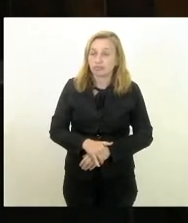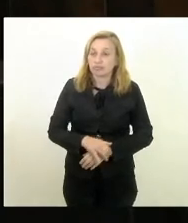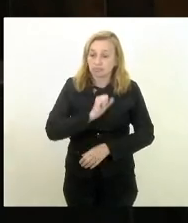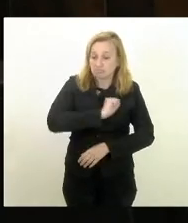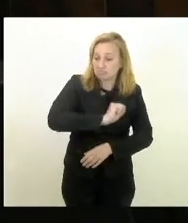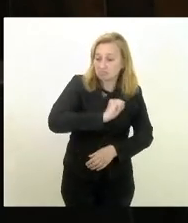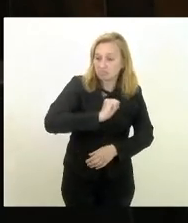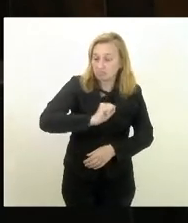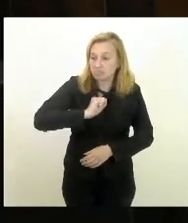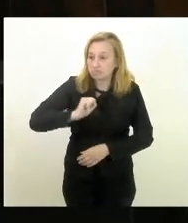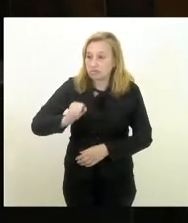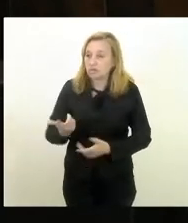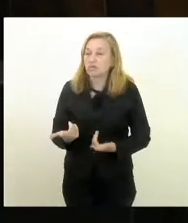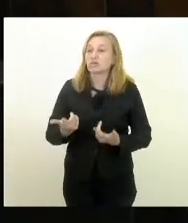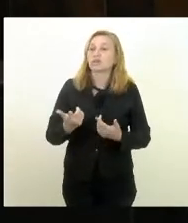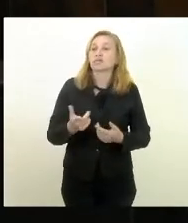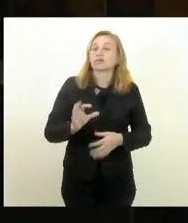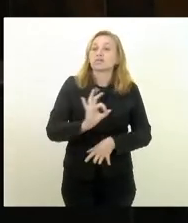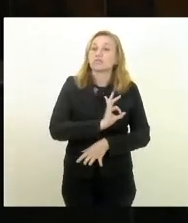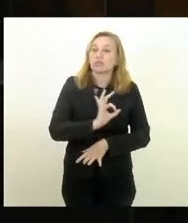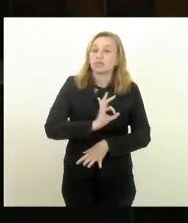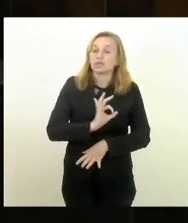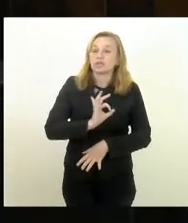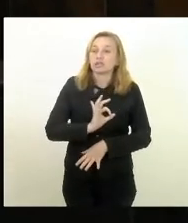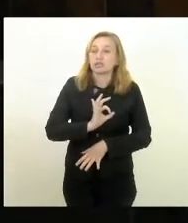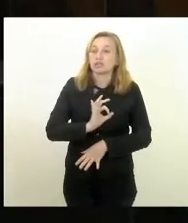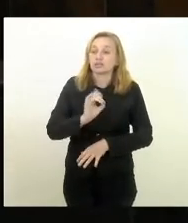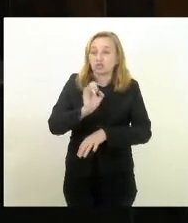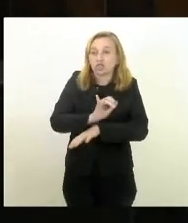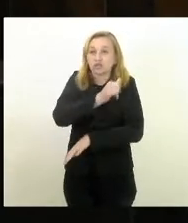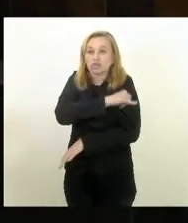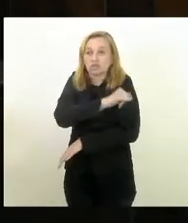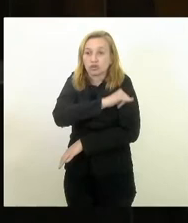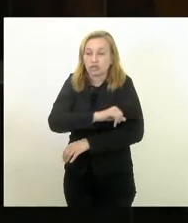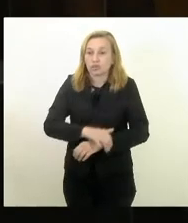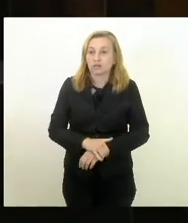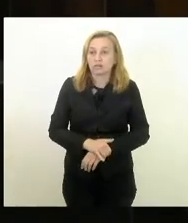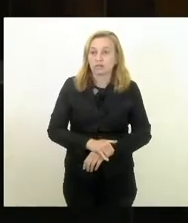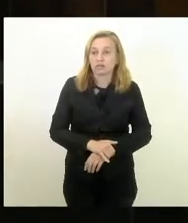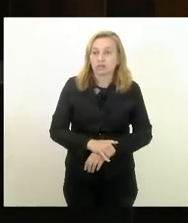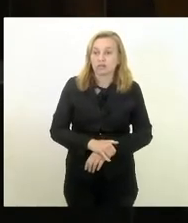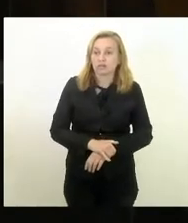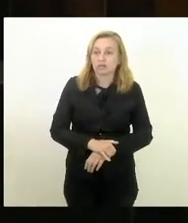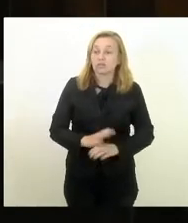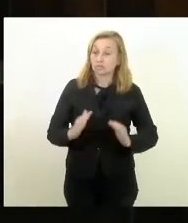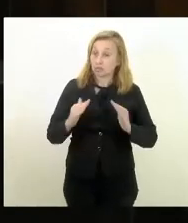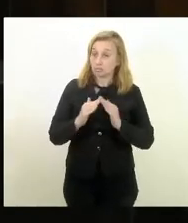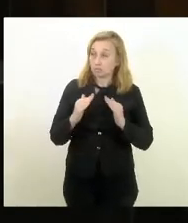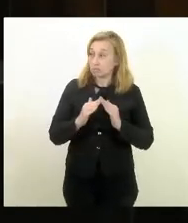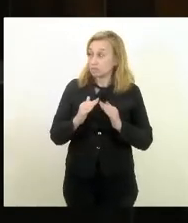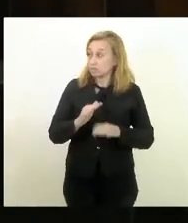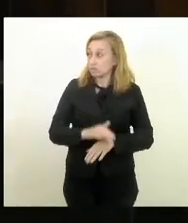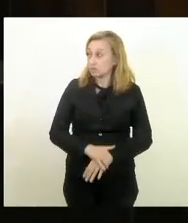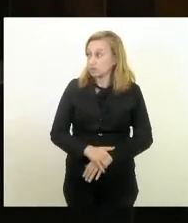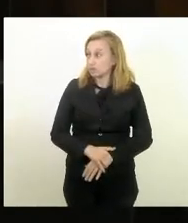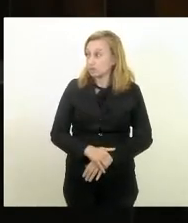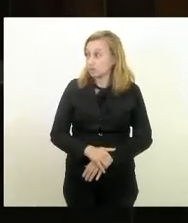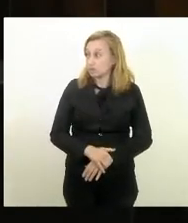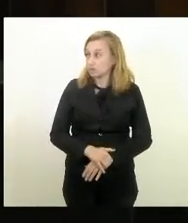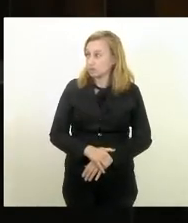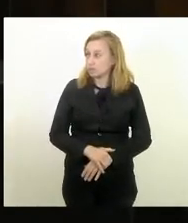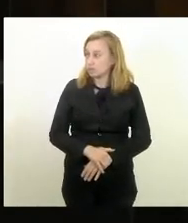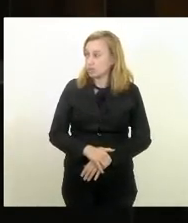praticada, pela Polícia Civil do Estado do Rio de Janeiro. a gente viu lá as habitações precárias,